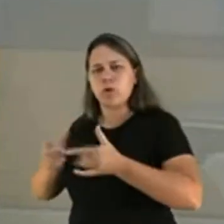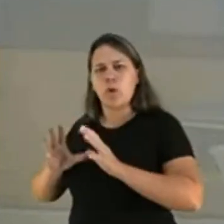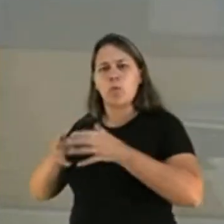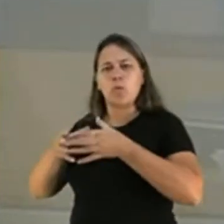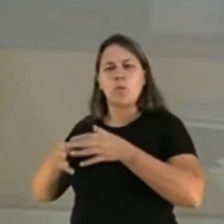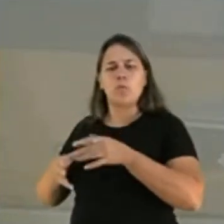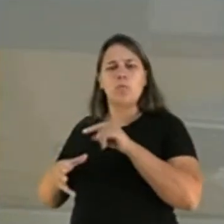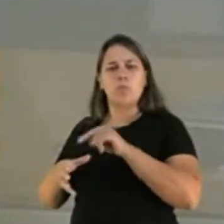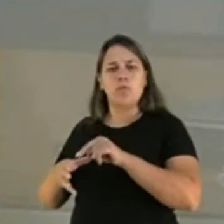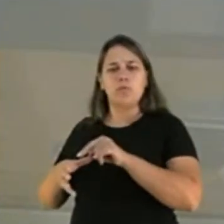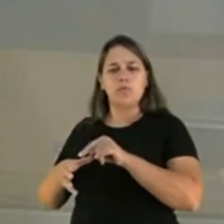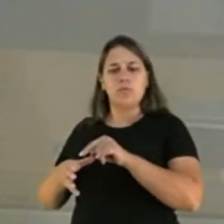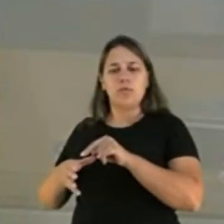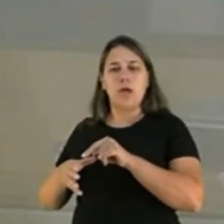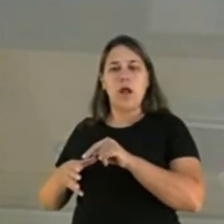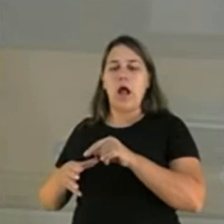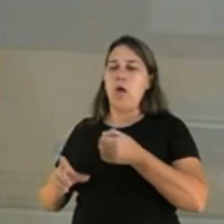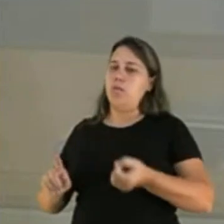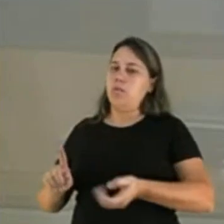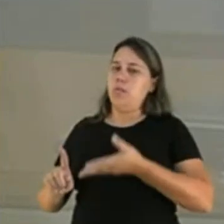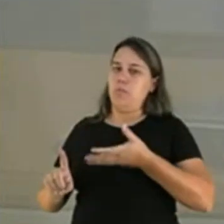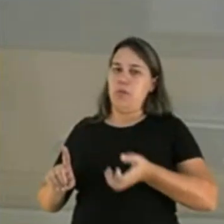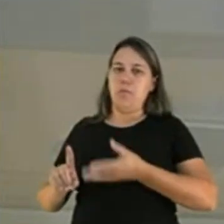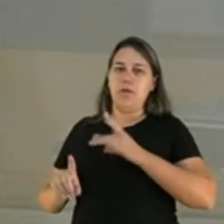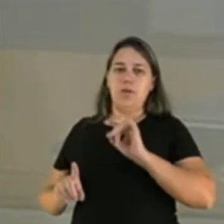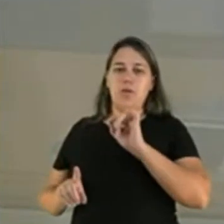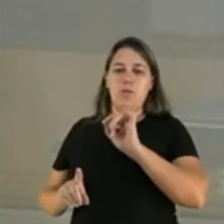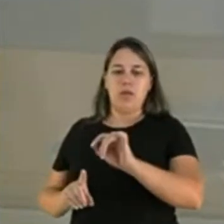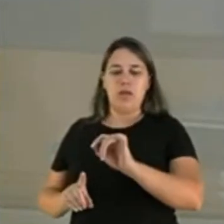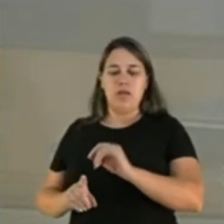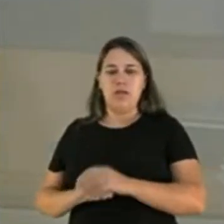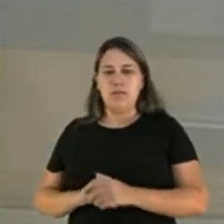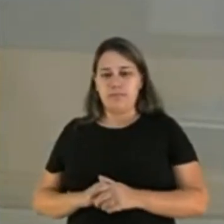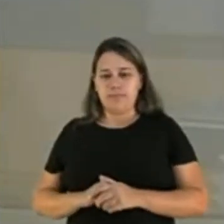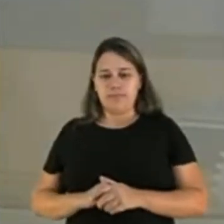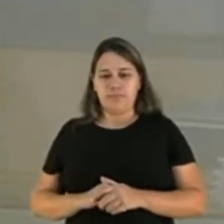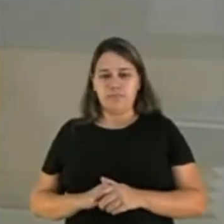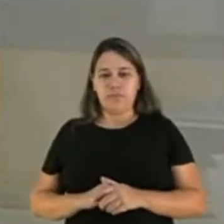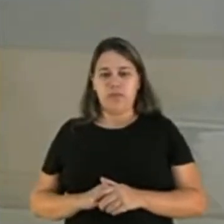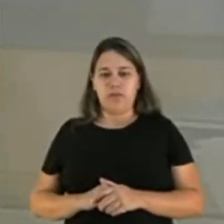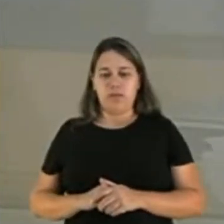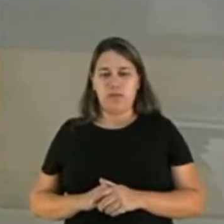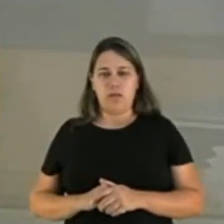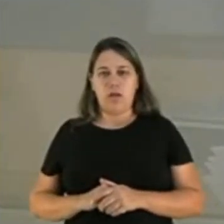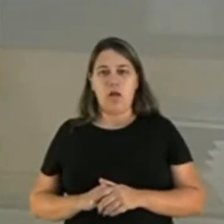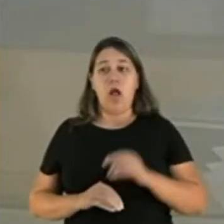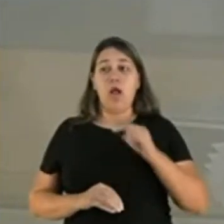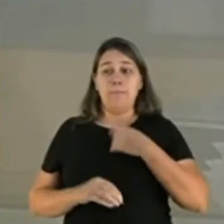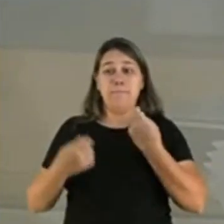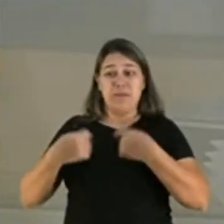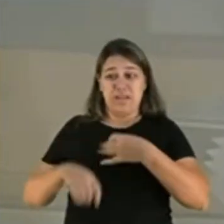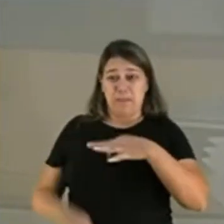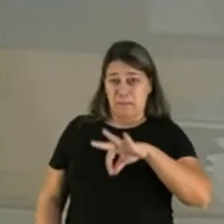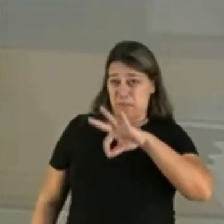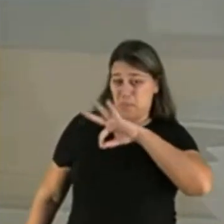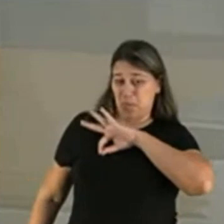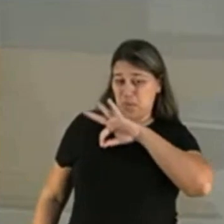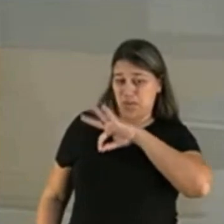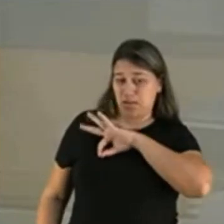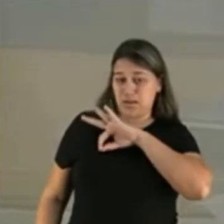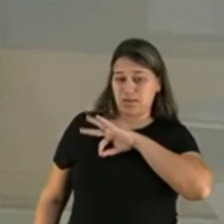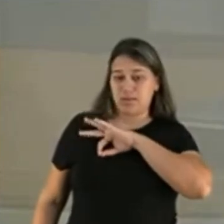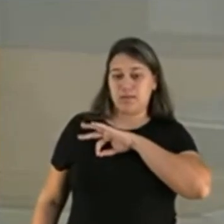majoritário, os depoimentos nos remetiam àqueles tomados nas deploráveis delegacias de polícia,